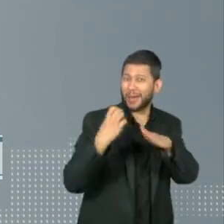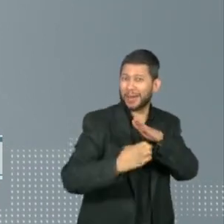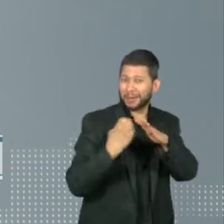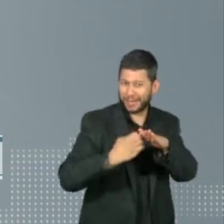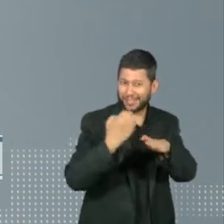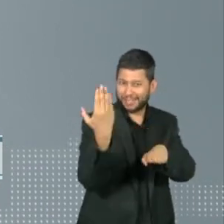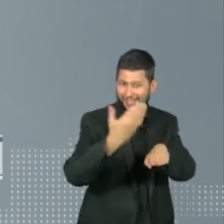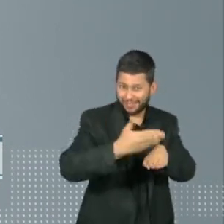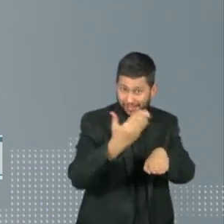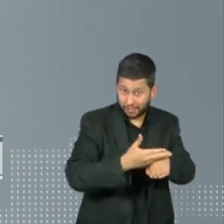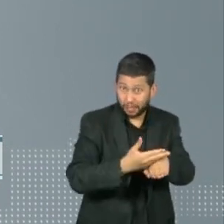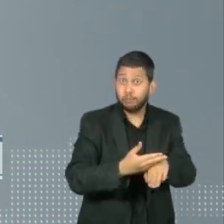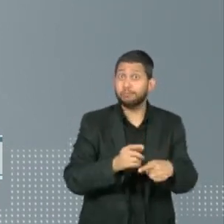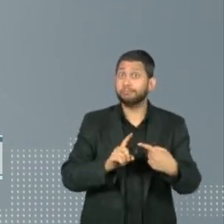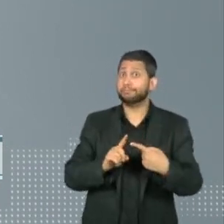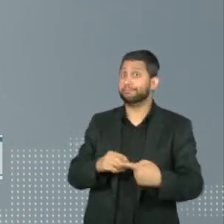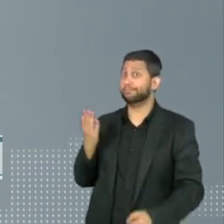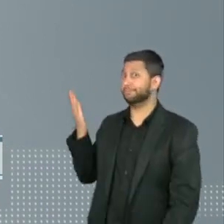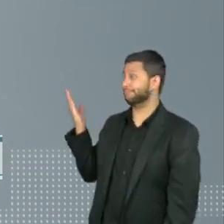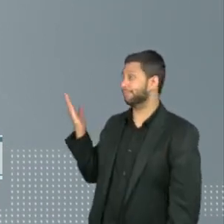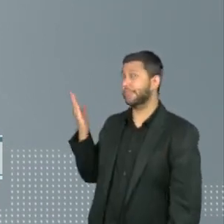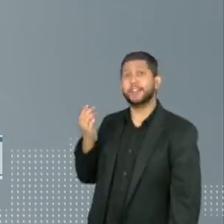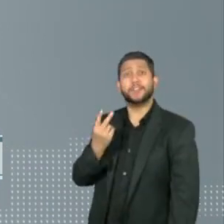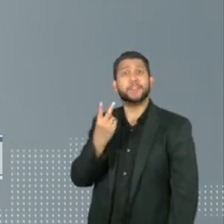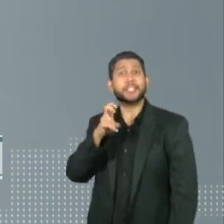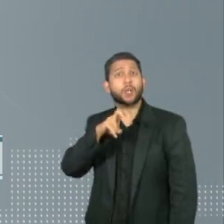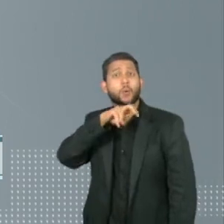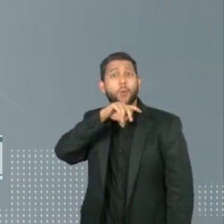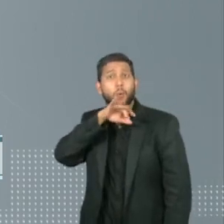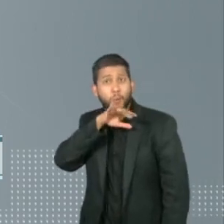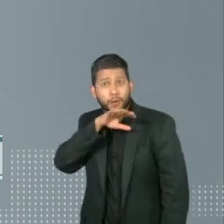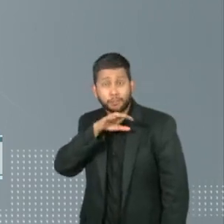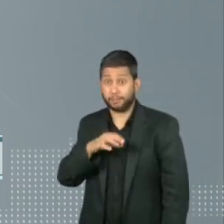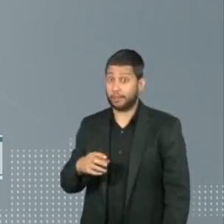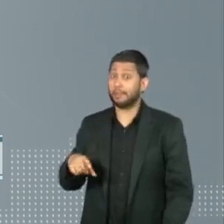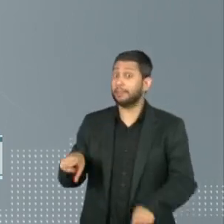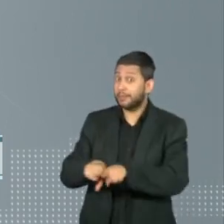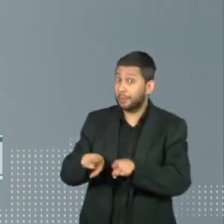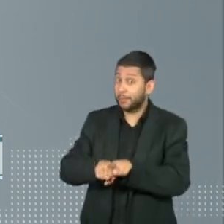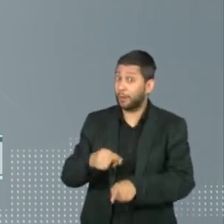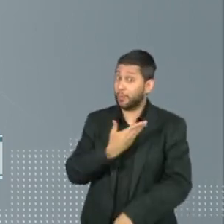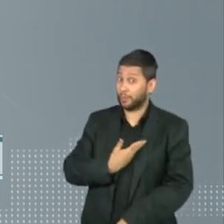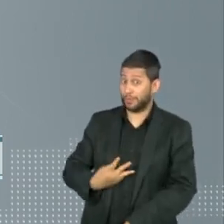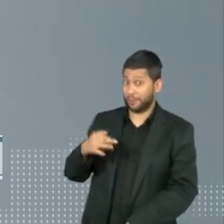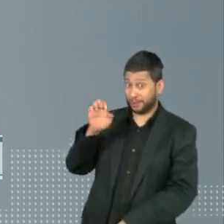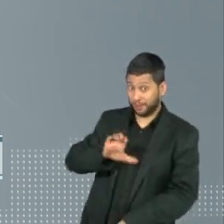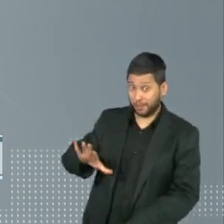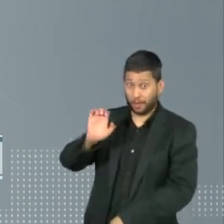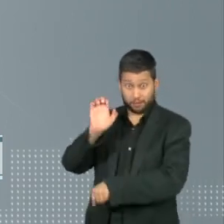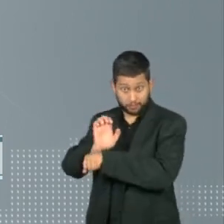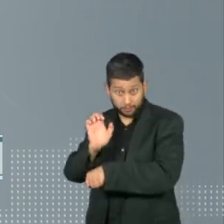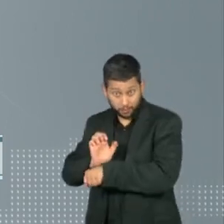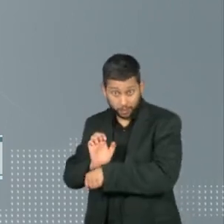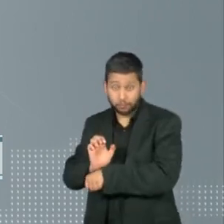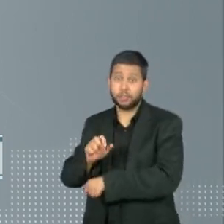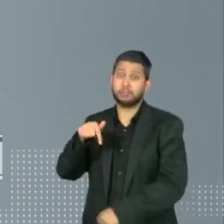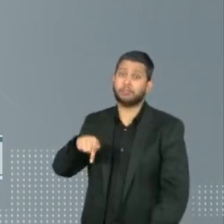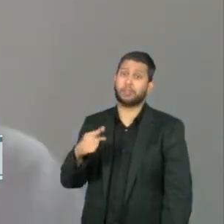regular, ruim ou péssima. Já entre as vias administradas pelo poder público, o índice salta para mais de